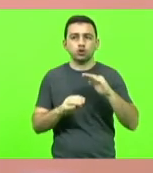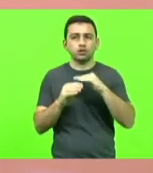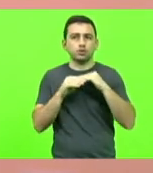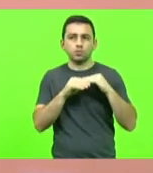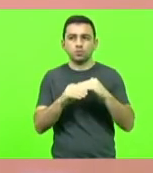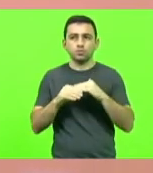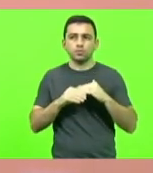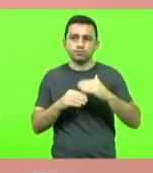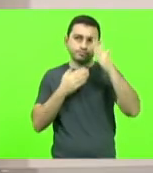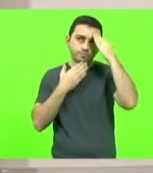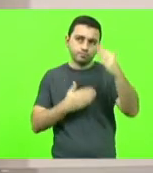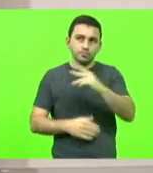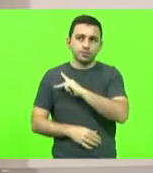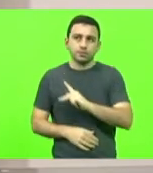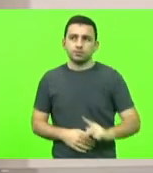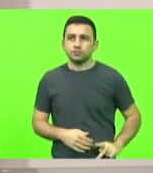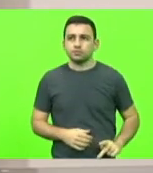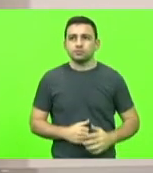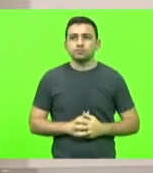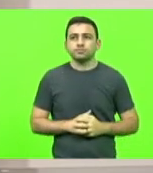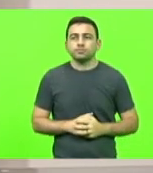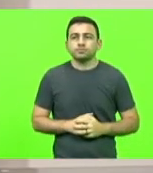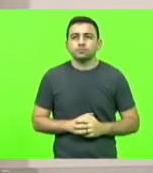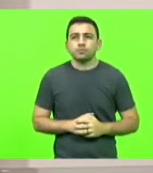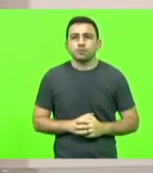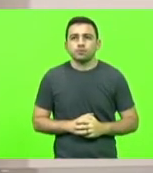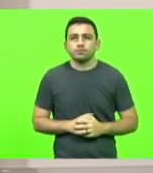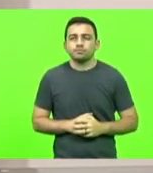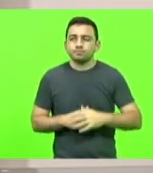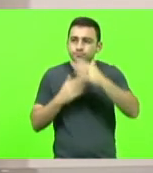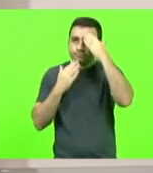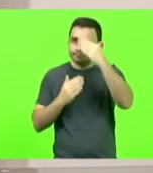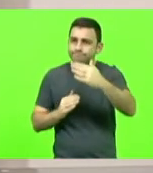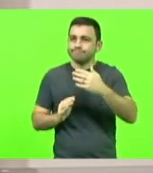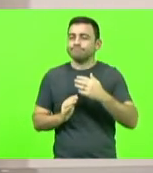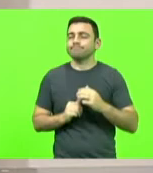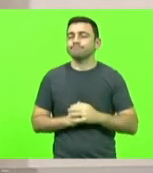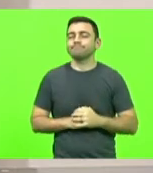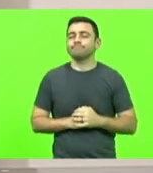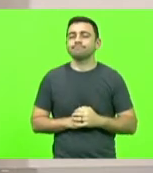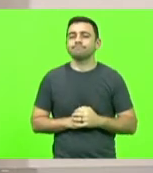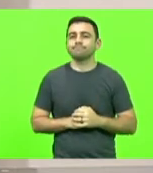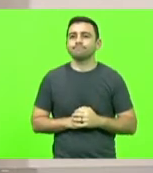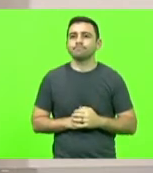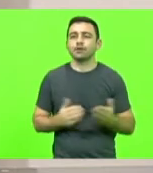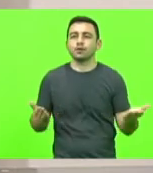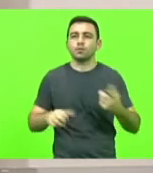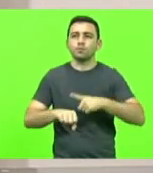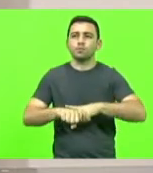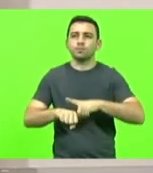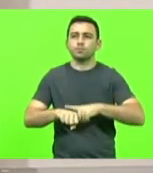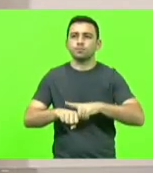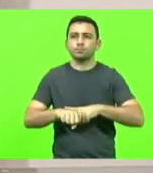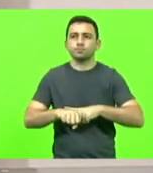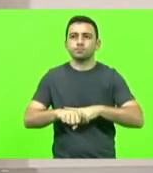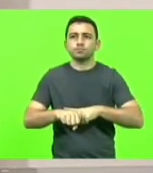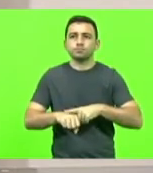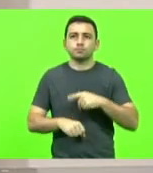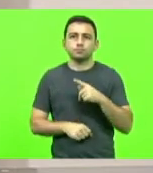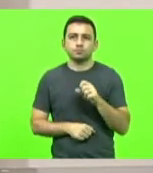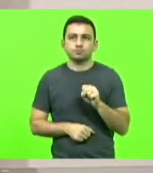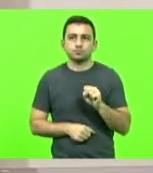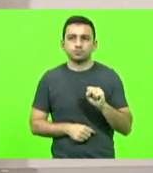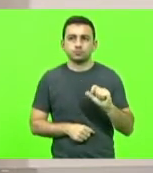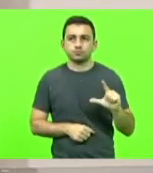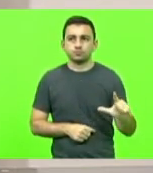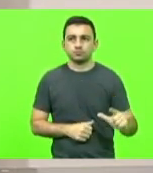Obrigada presidente Obrigado deputada Carminati Agora o horário é do partido PSL algum